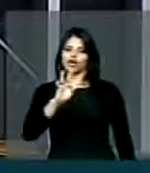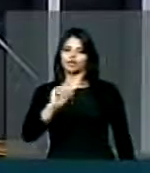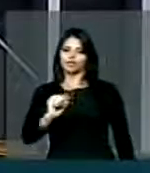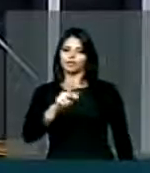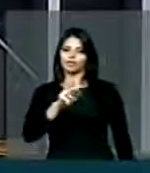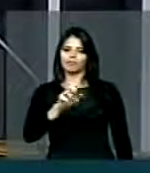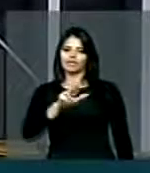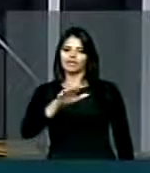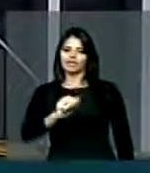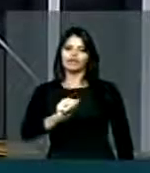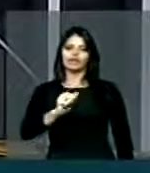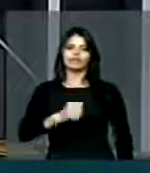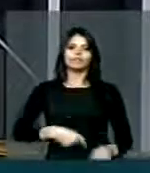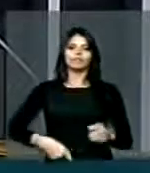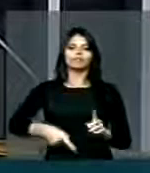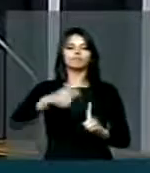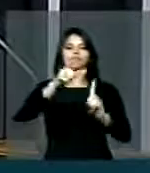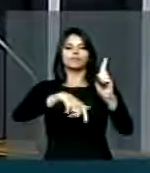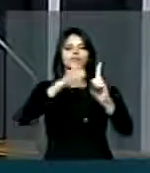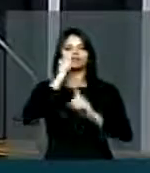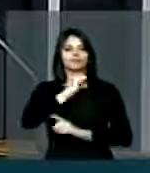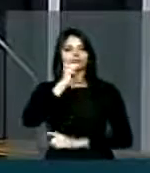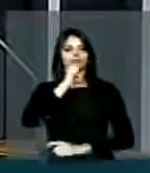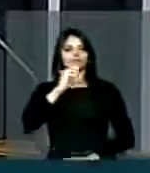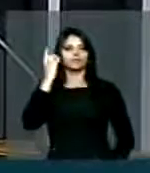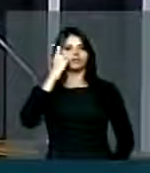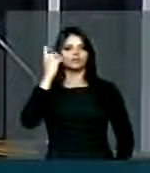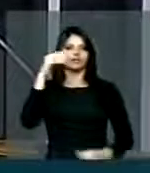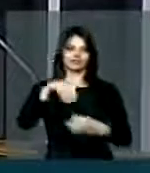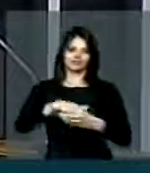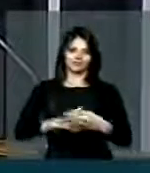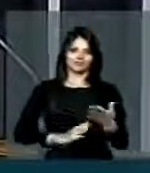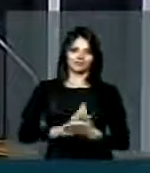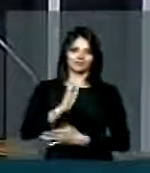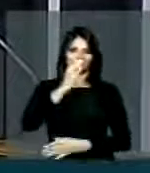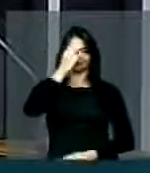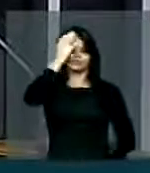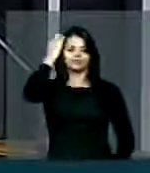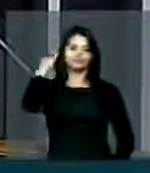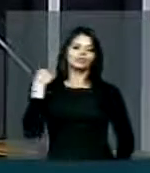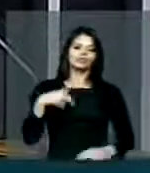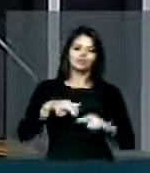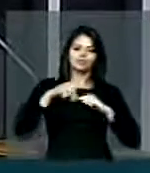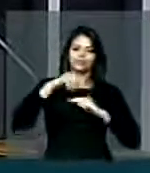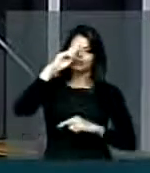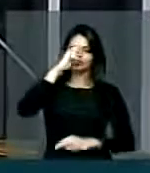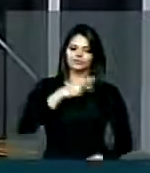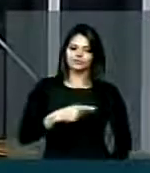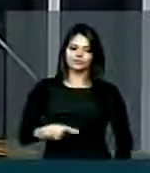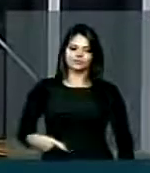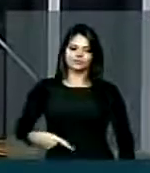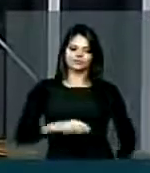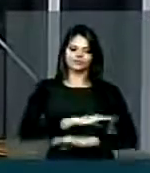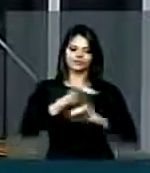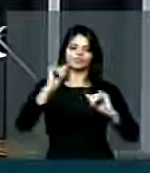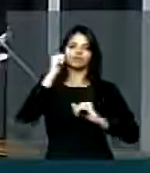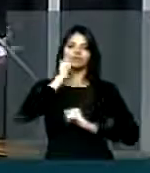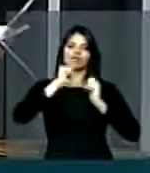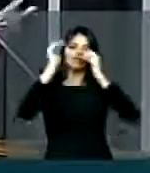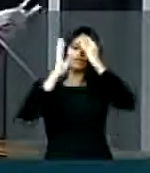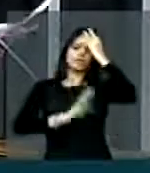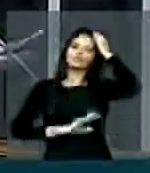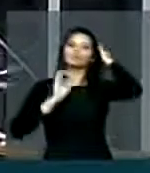se tornava a primeira deputada federal eleita. Por isso, nós fazemos esse registro, deputado. A mulher brasileira